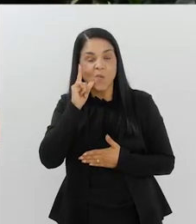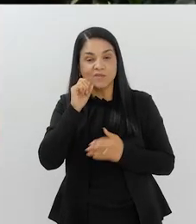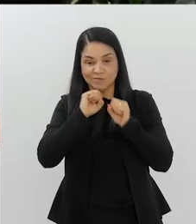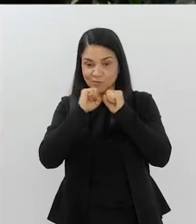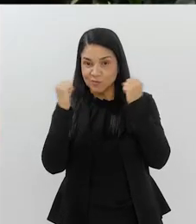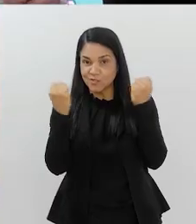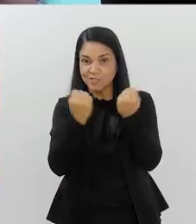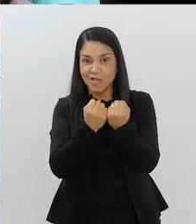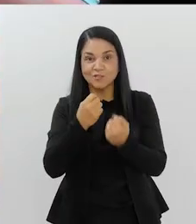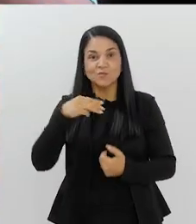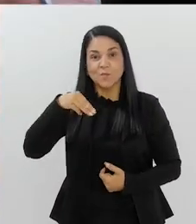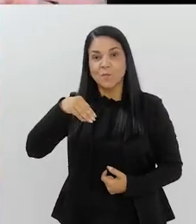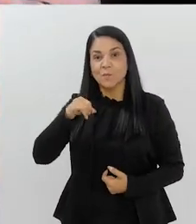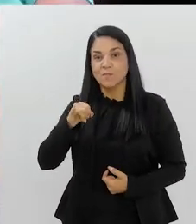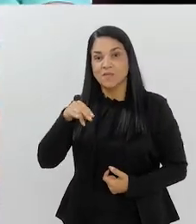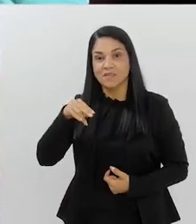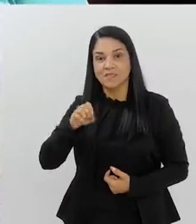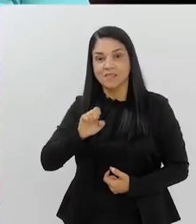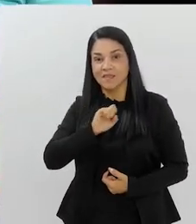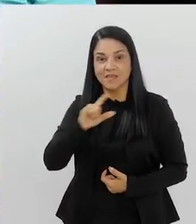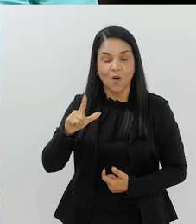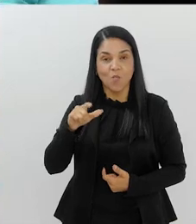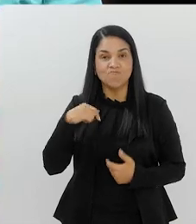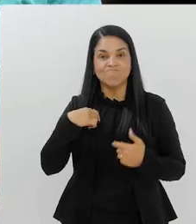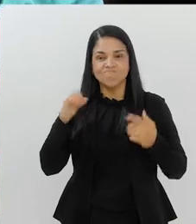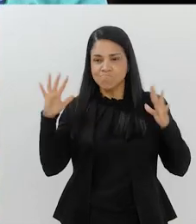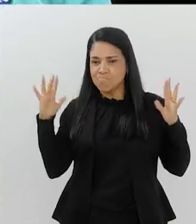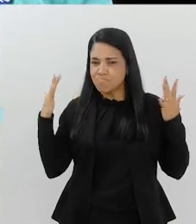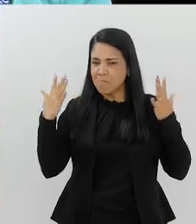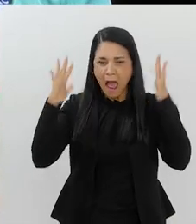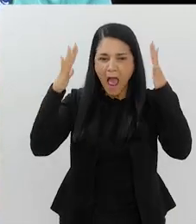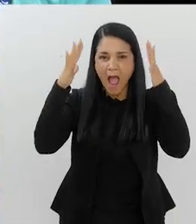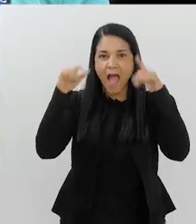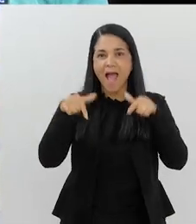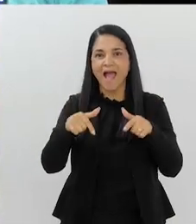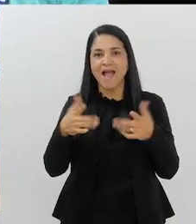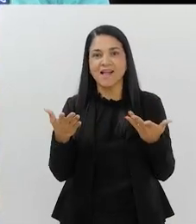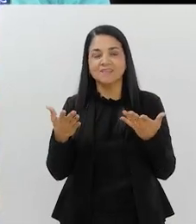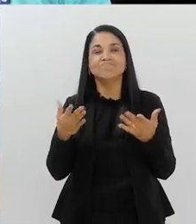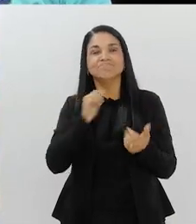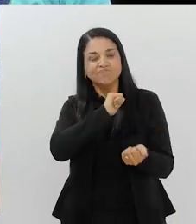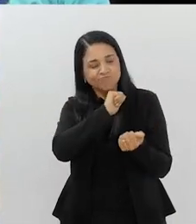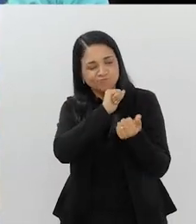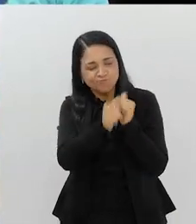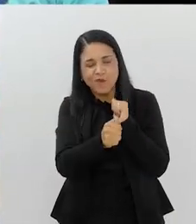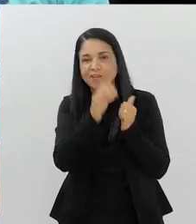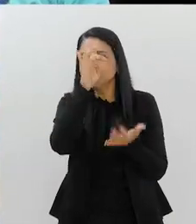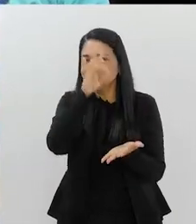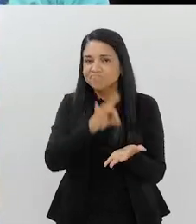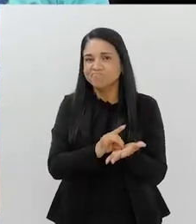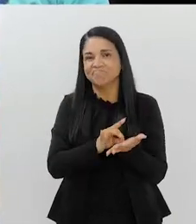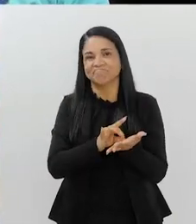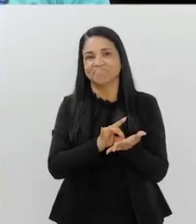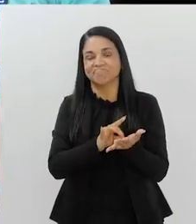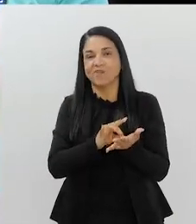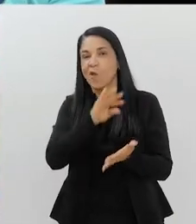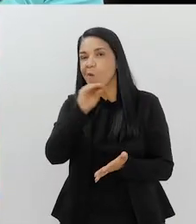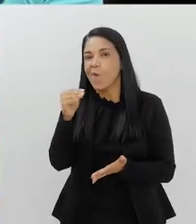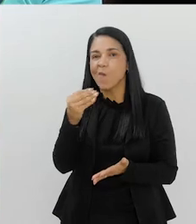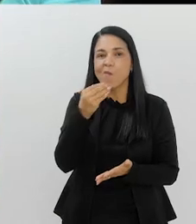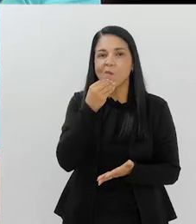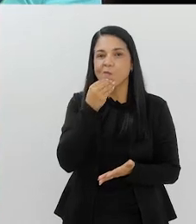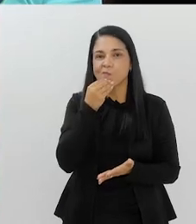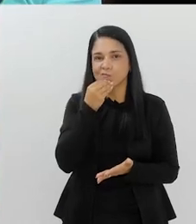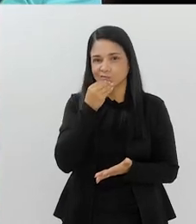Mineirão, ovacionado. Entendeu? Então, acho que o esporte é isso. O esporte é o que